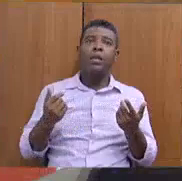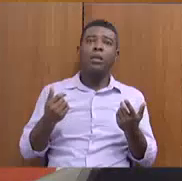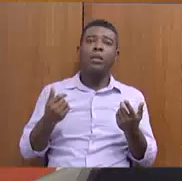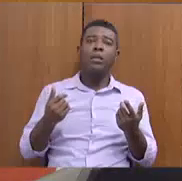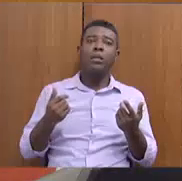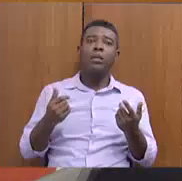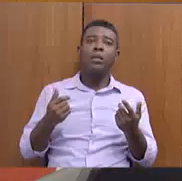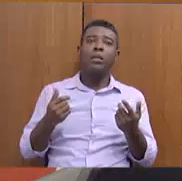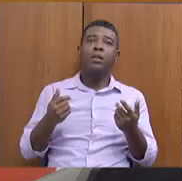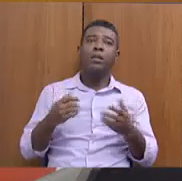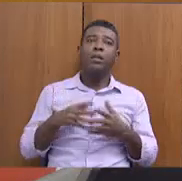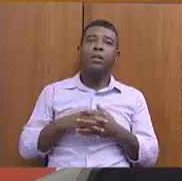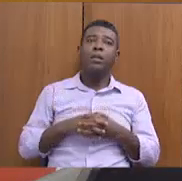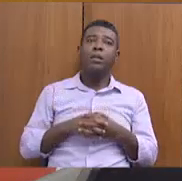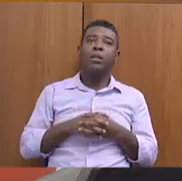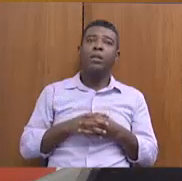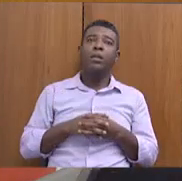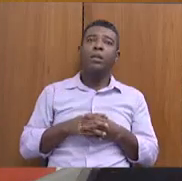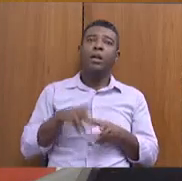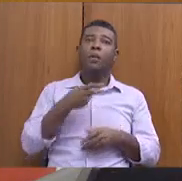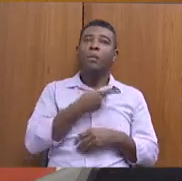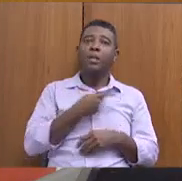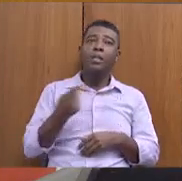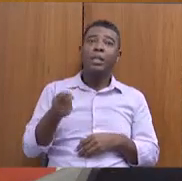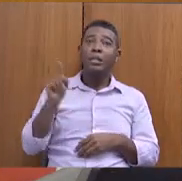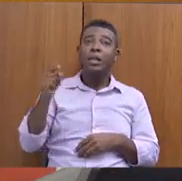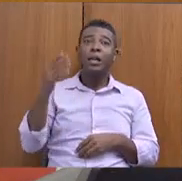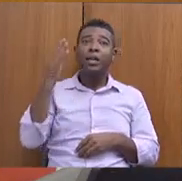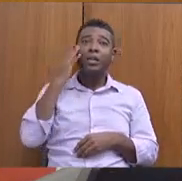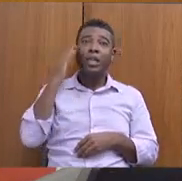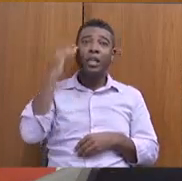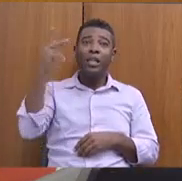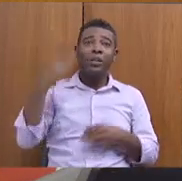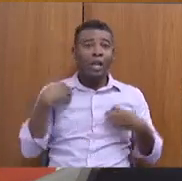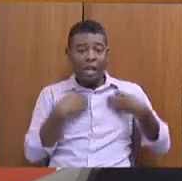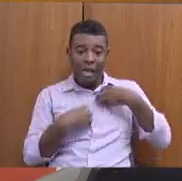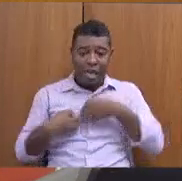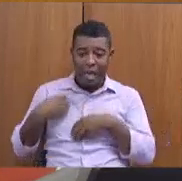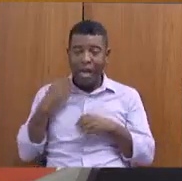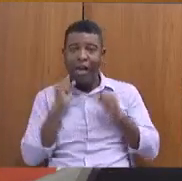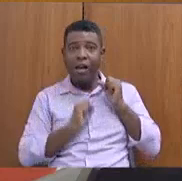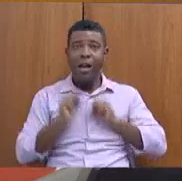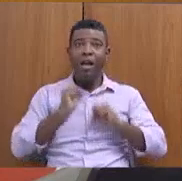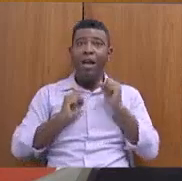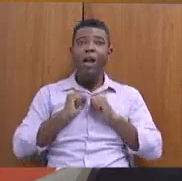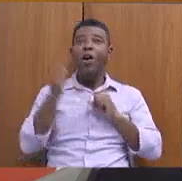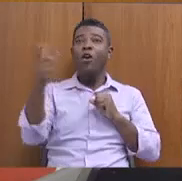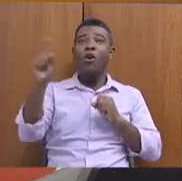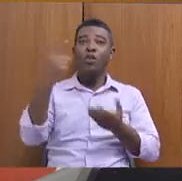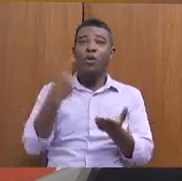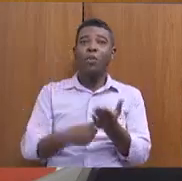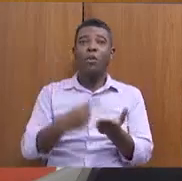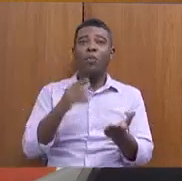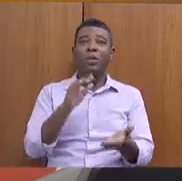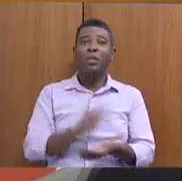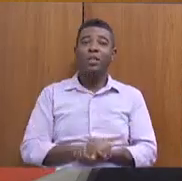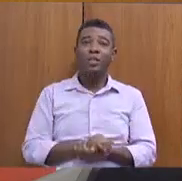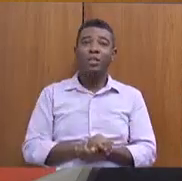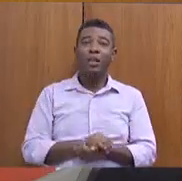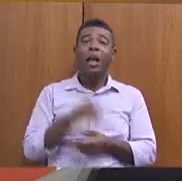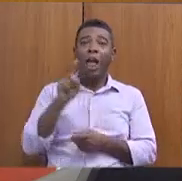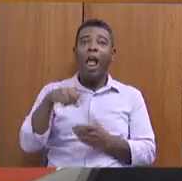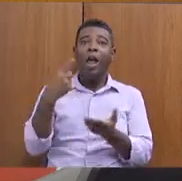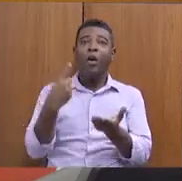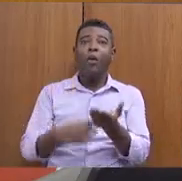Eu sei da sua ansiedade com outro compromisso, mas... Não é ansiedade, não, é compromisso mesmo com o horário.